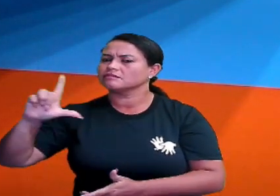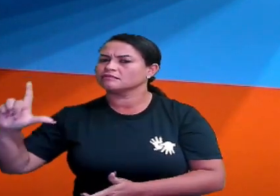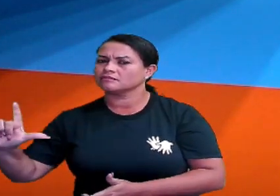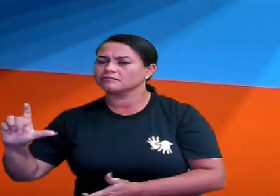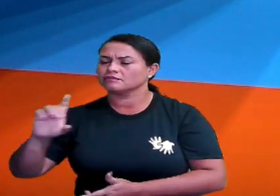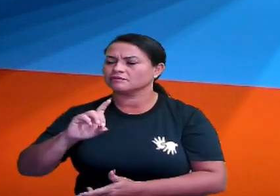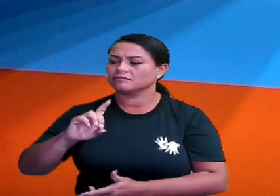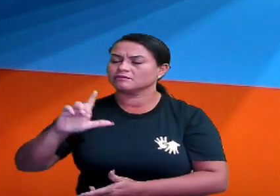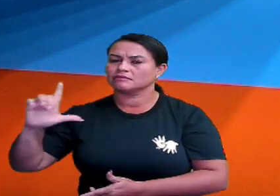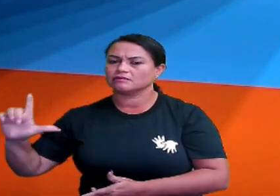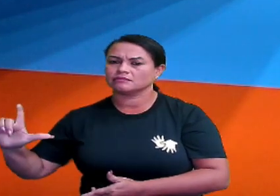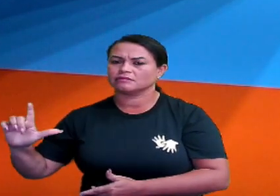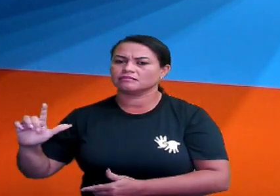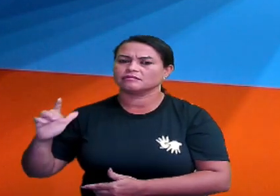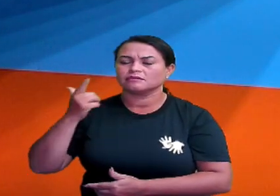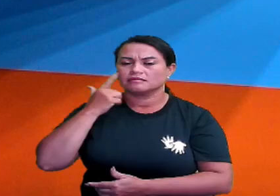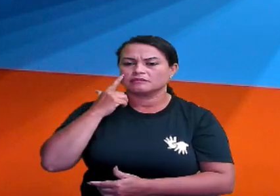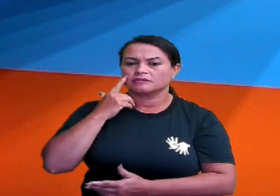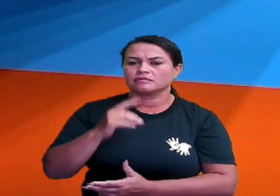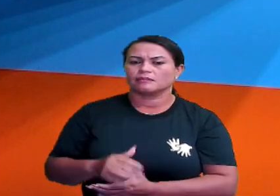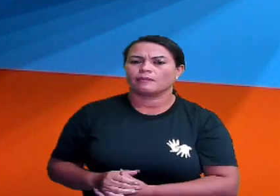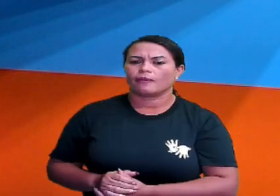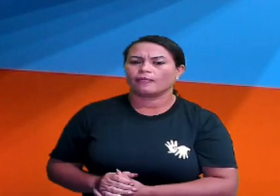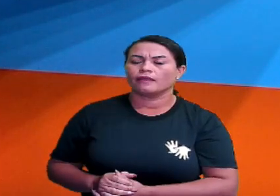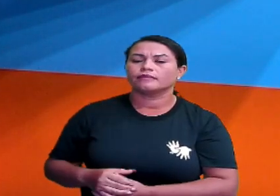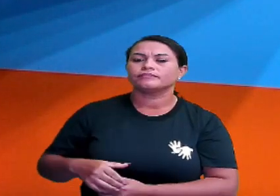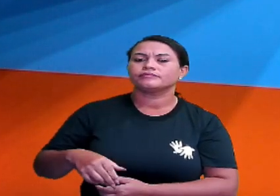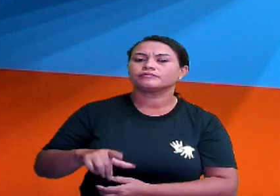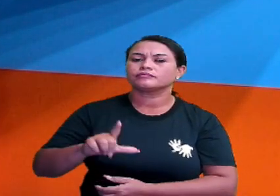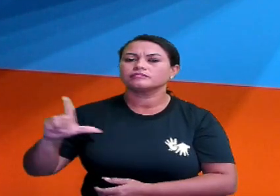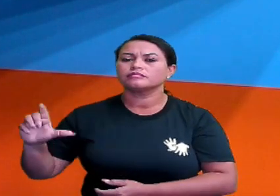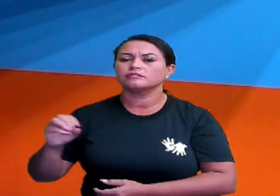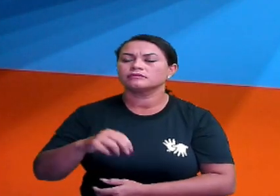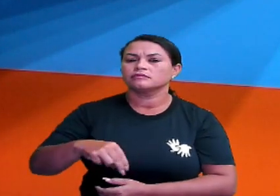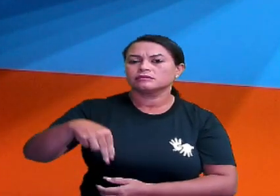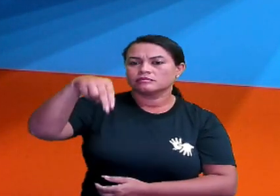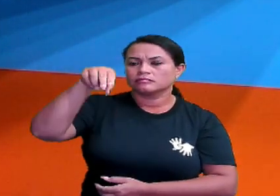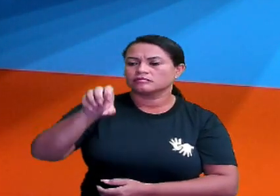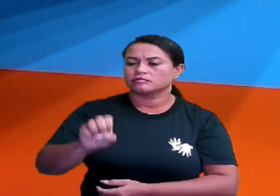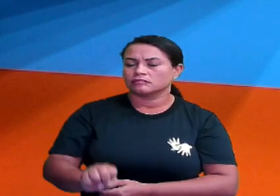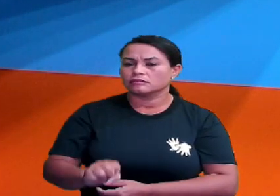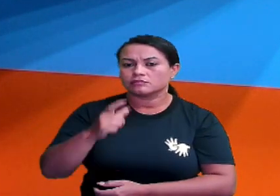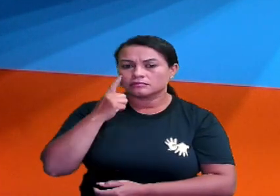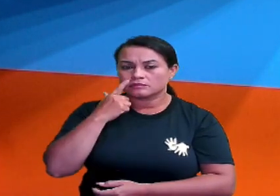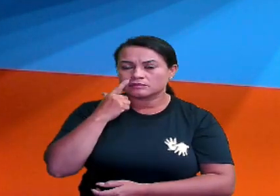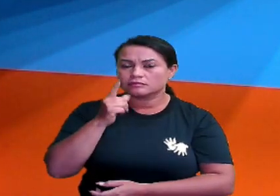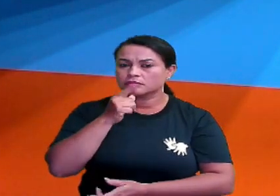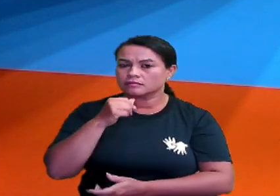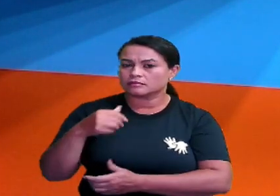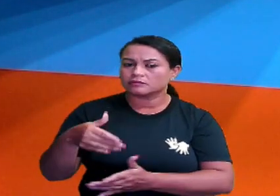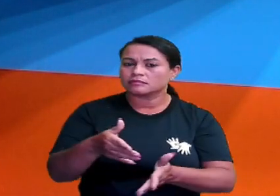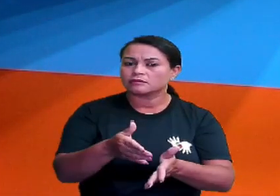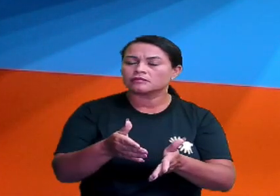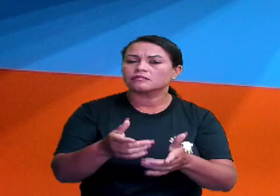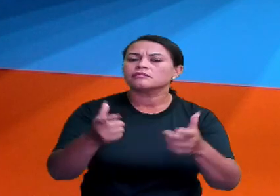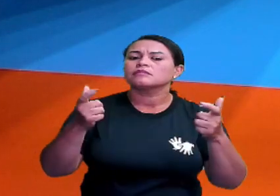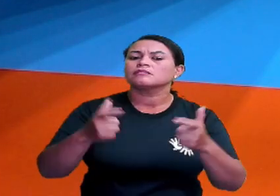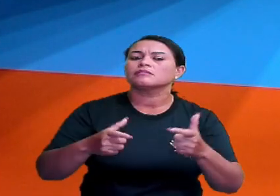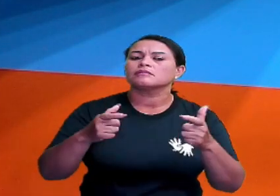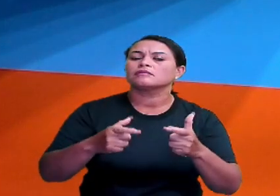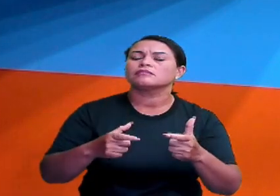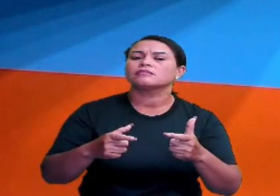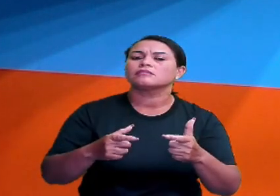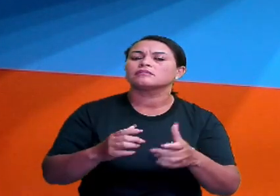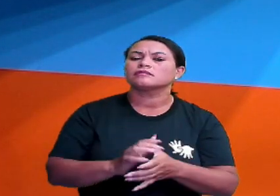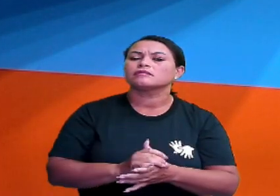localização direitinho, ó. Então, leste, oeste e norte e sul. O rio está do aeroporto.